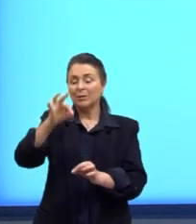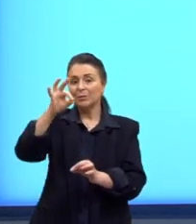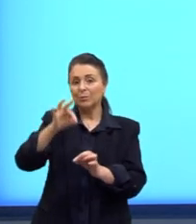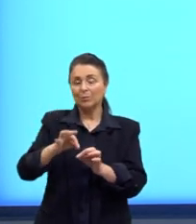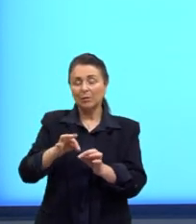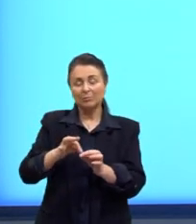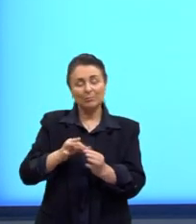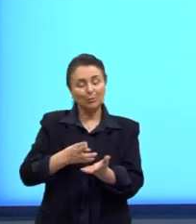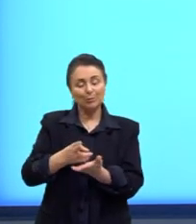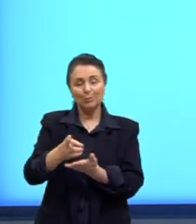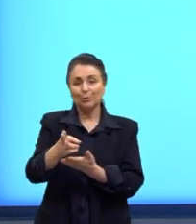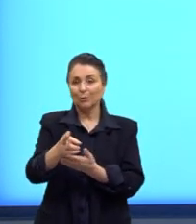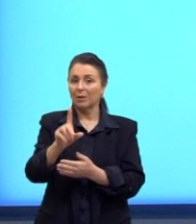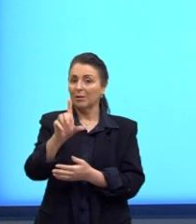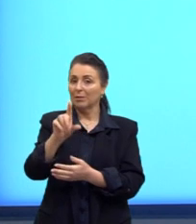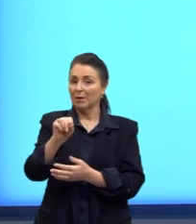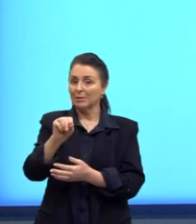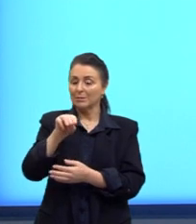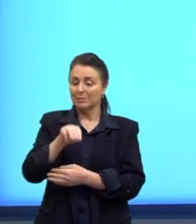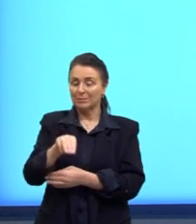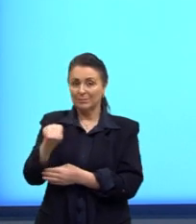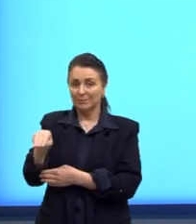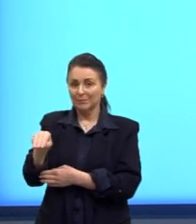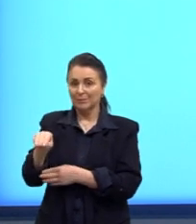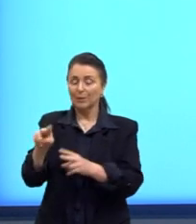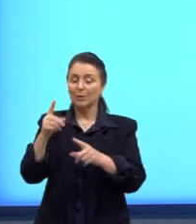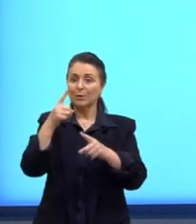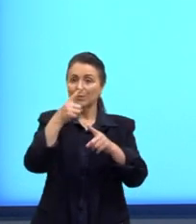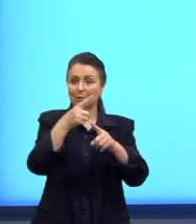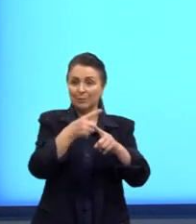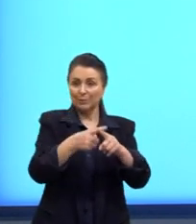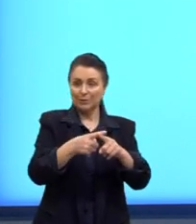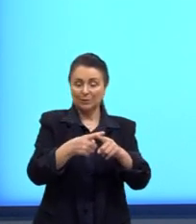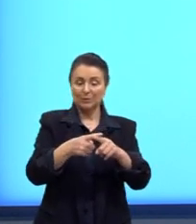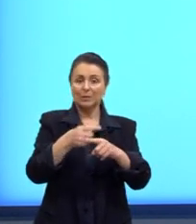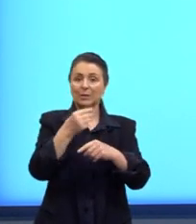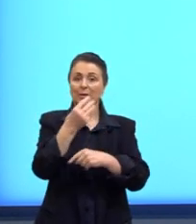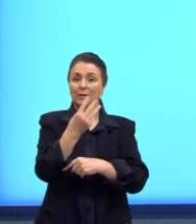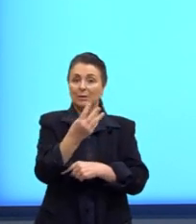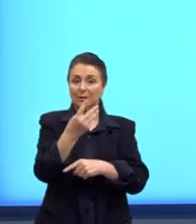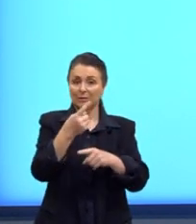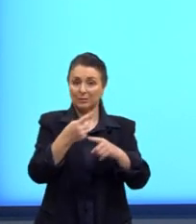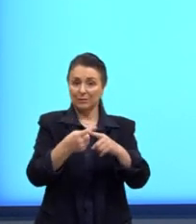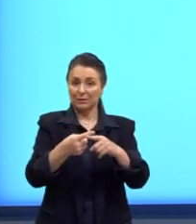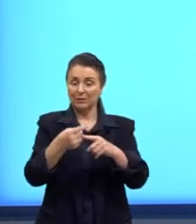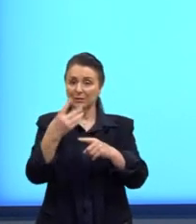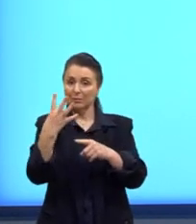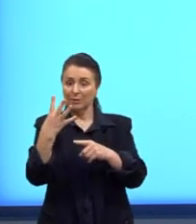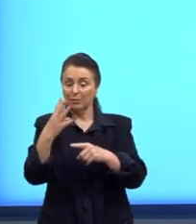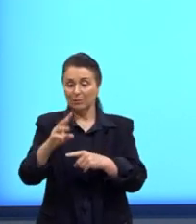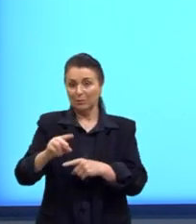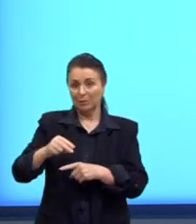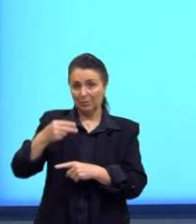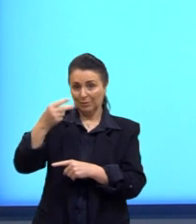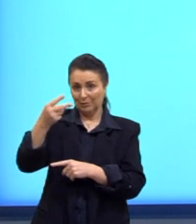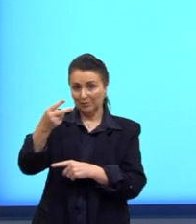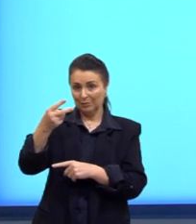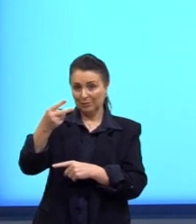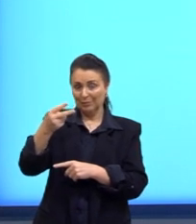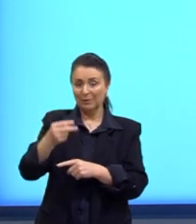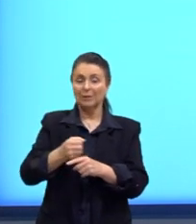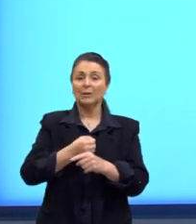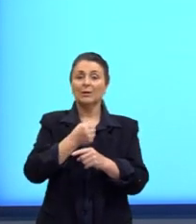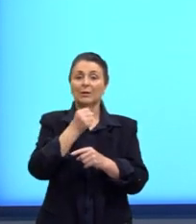continua sendo de 10 milímetros. Então, multiplicamos, né? 3 vezes 4 ao quadrado, ou então, né?